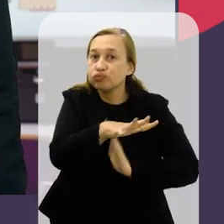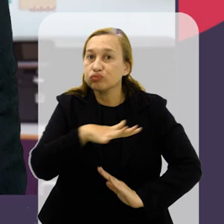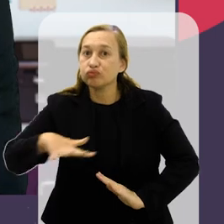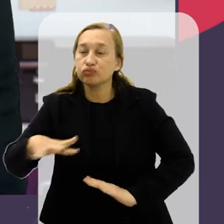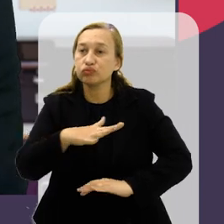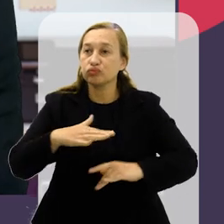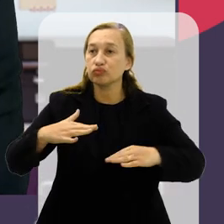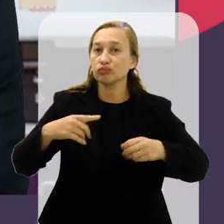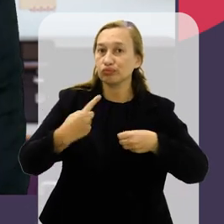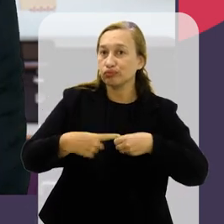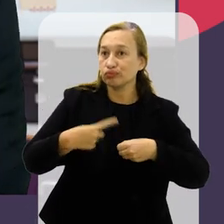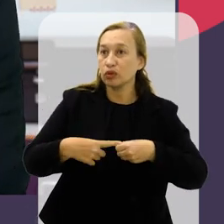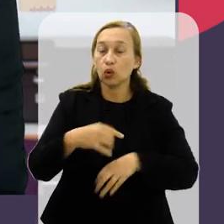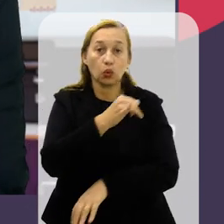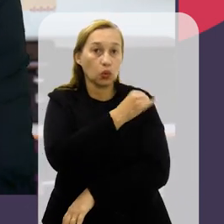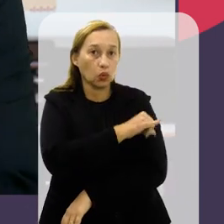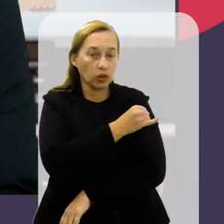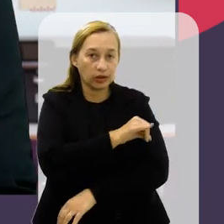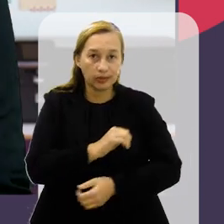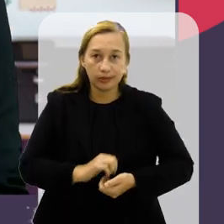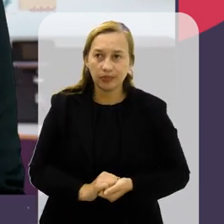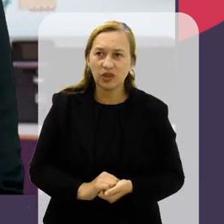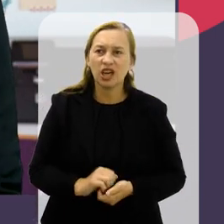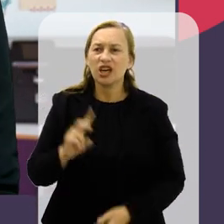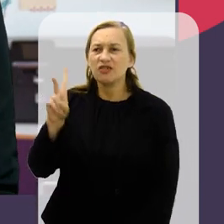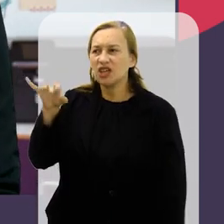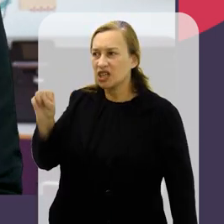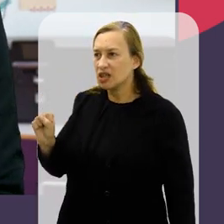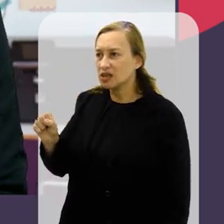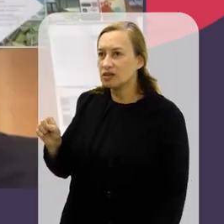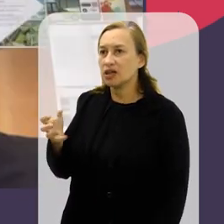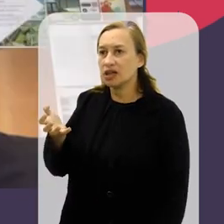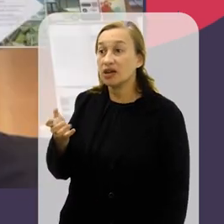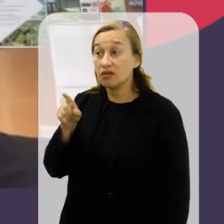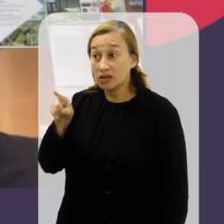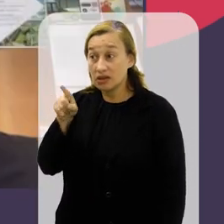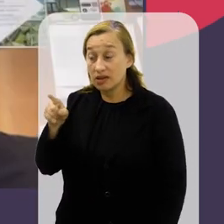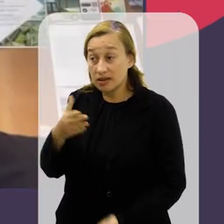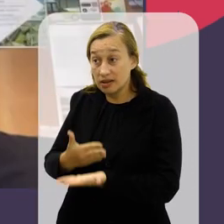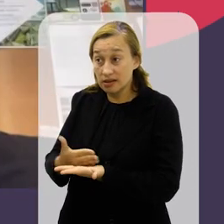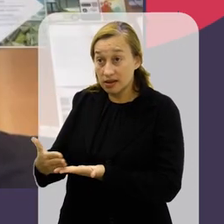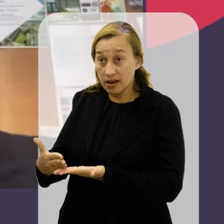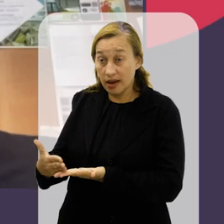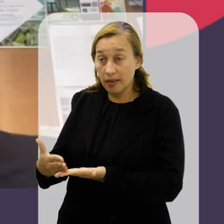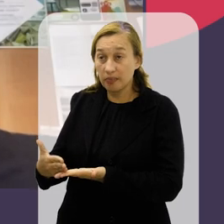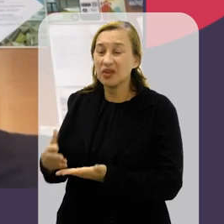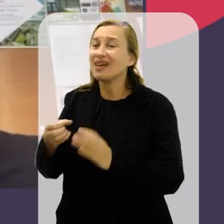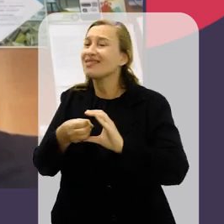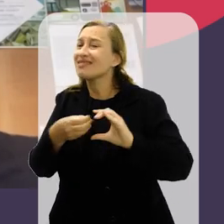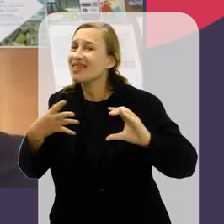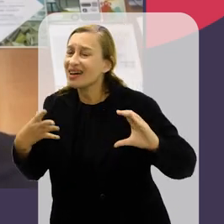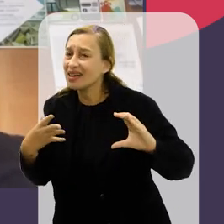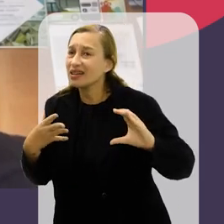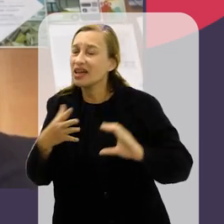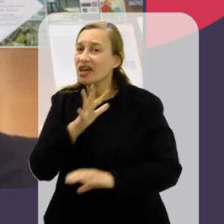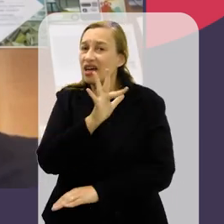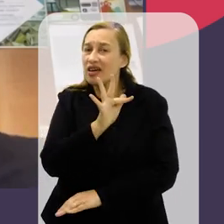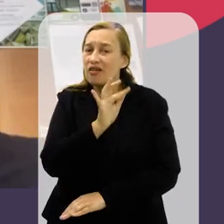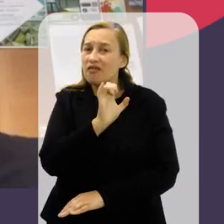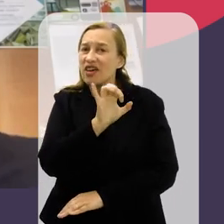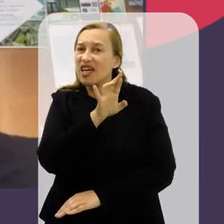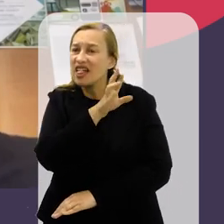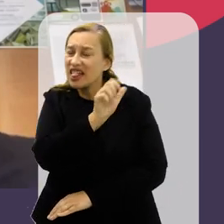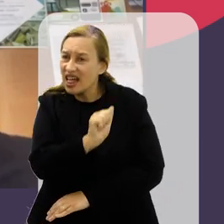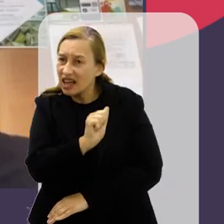espaço urbano no Rio de Janeiro. Vinícius, queria começar com você agora, essas características que Fernanda